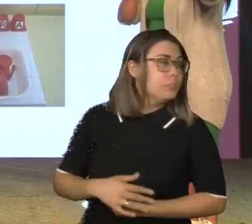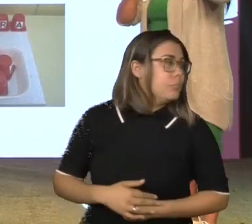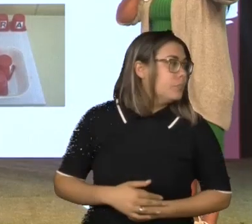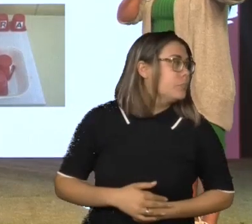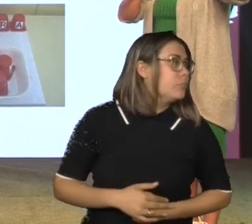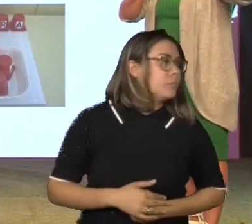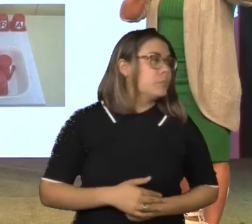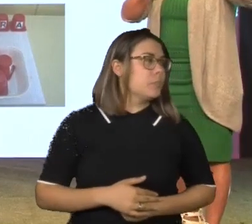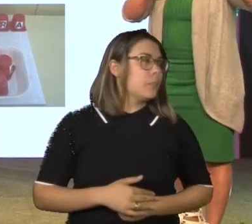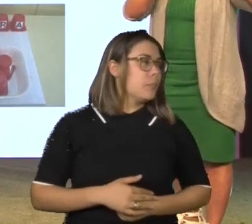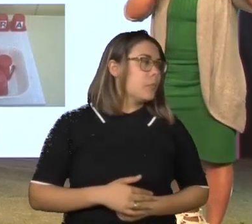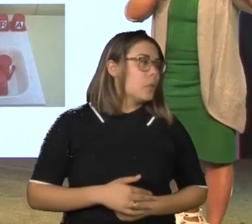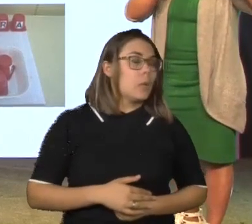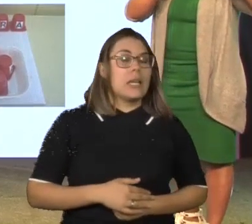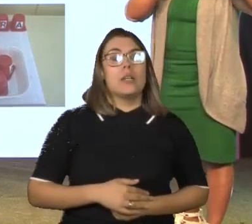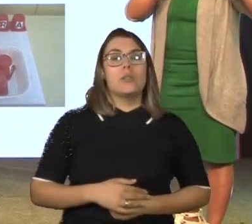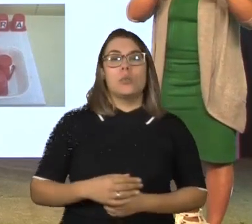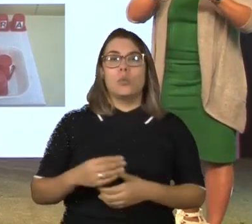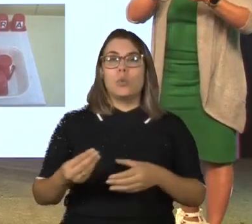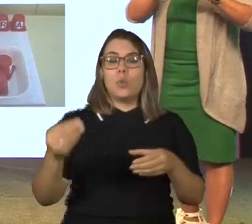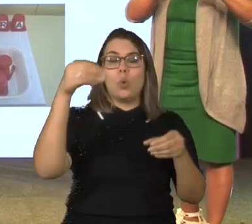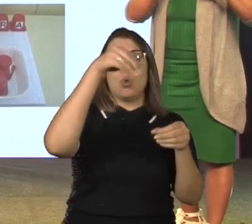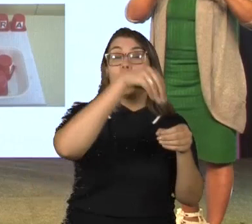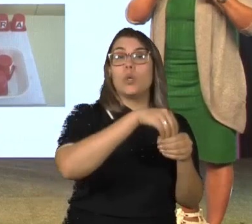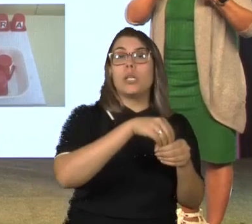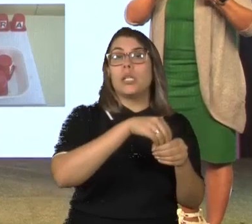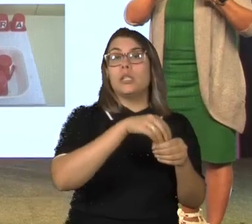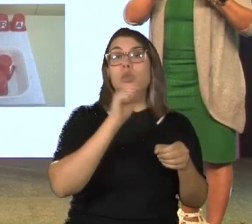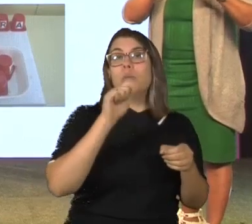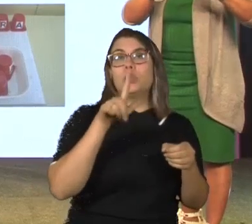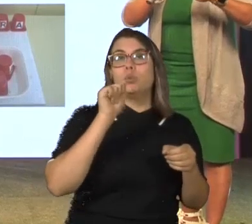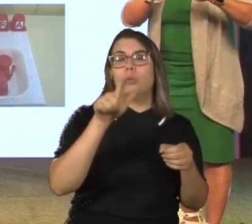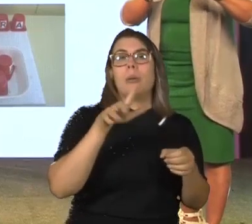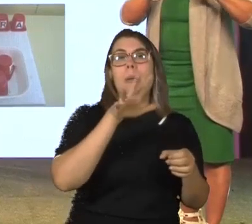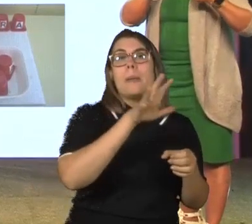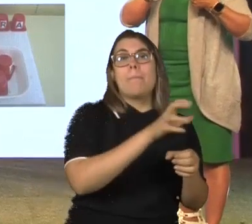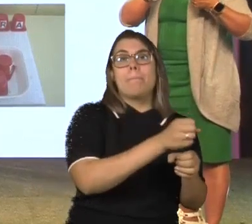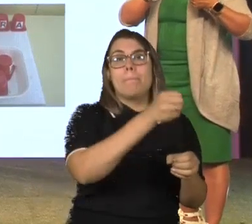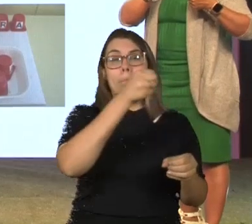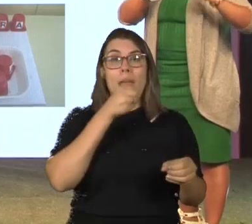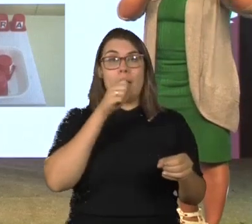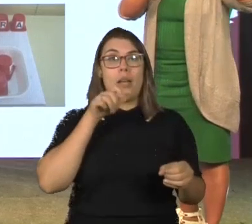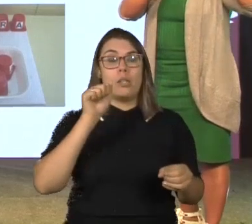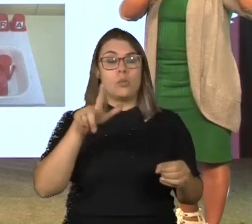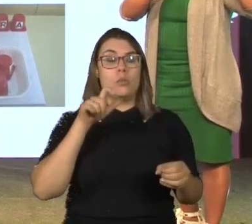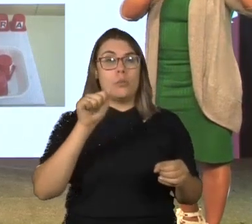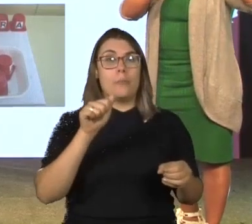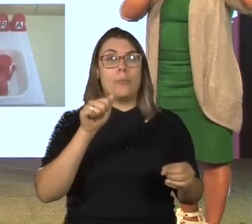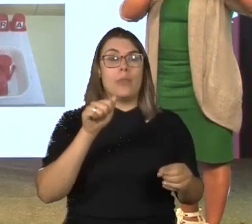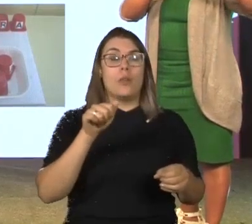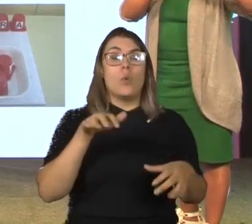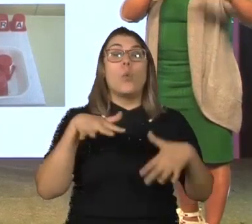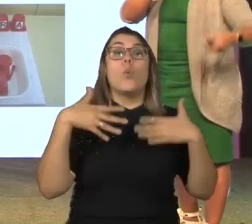coloca no azul, pega azul, pega vermelho. Que cor?